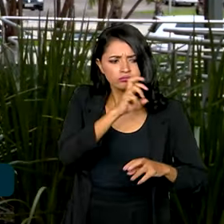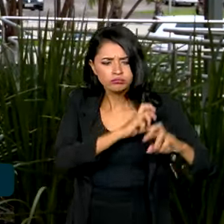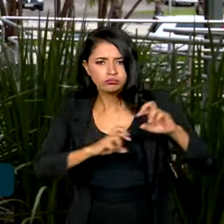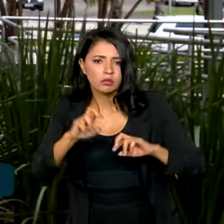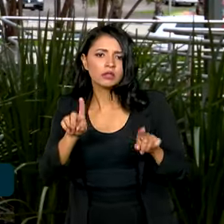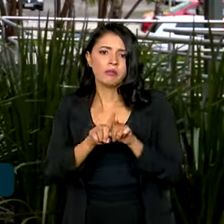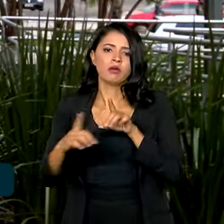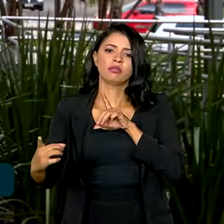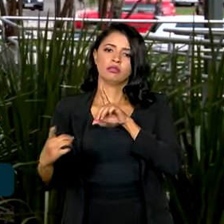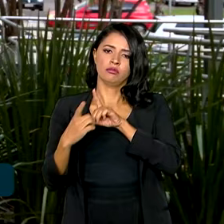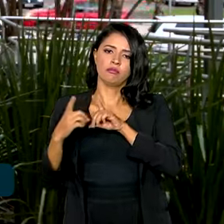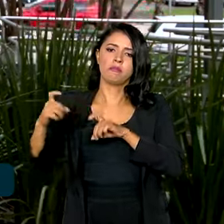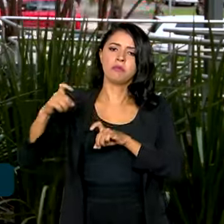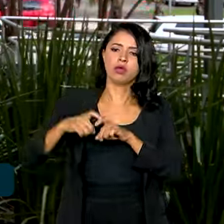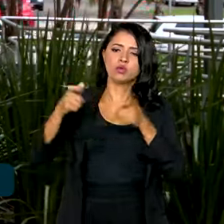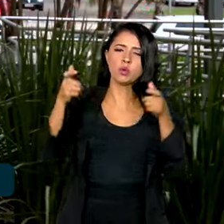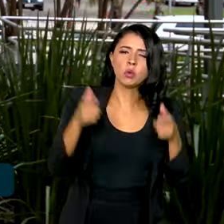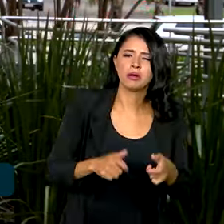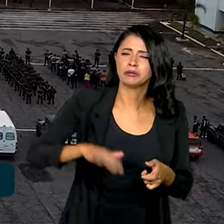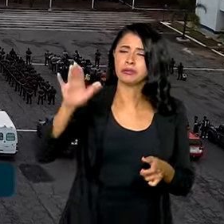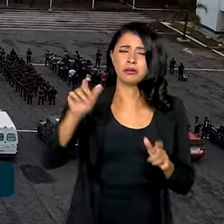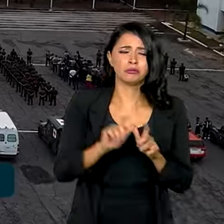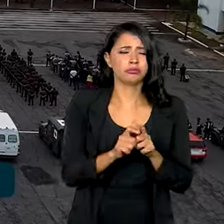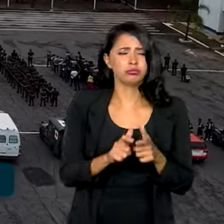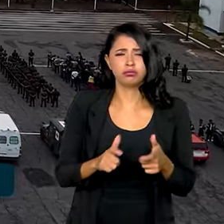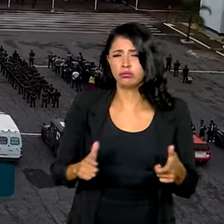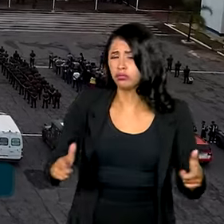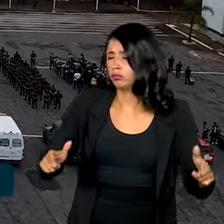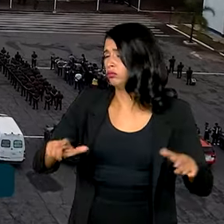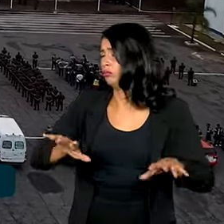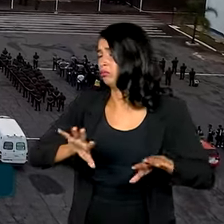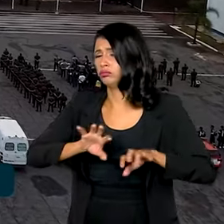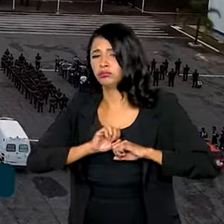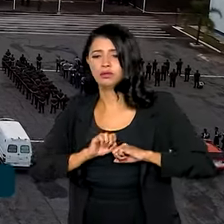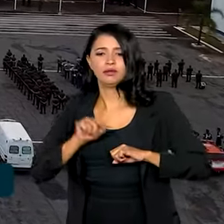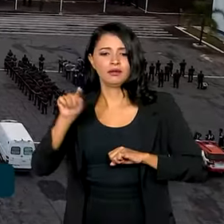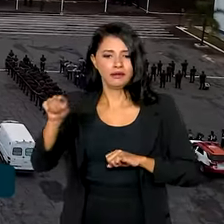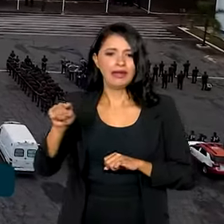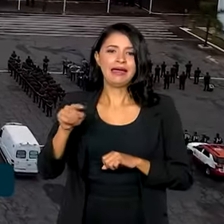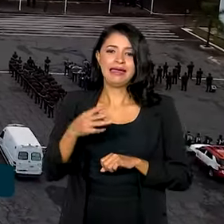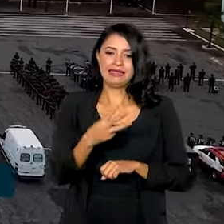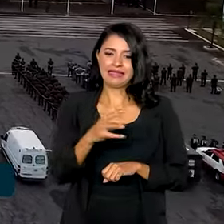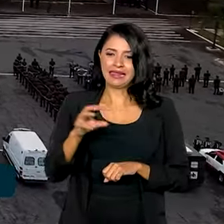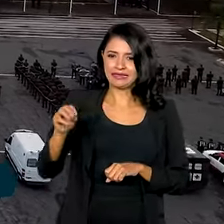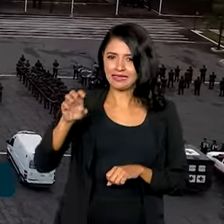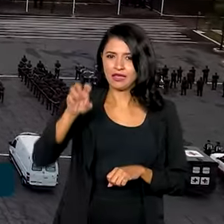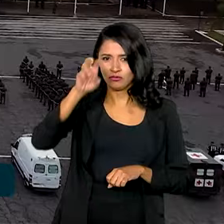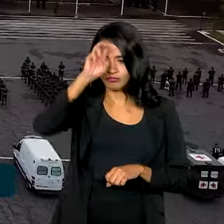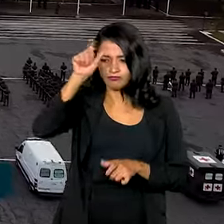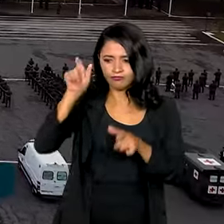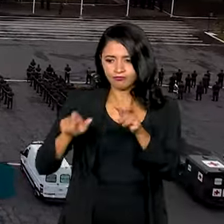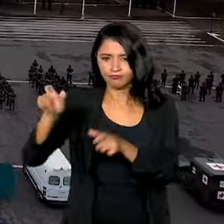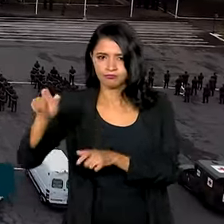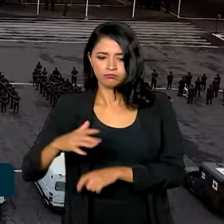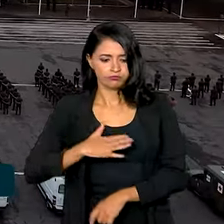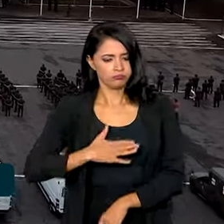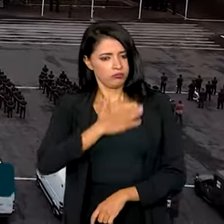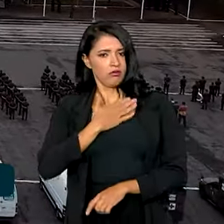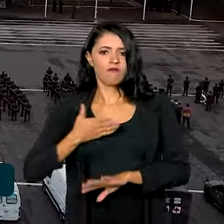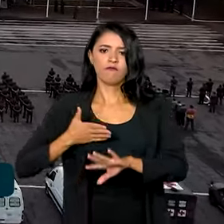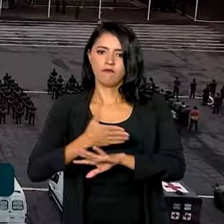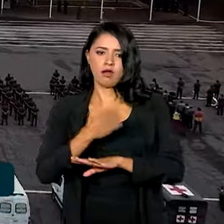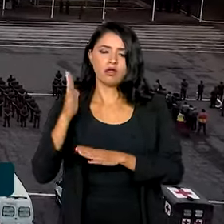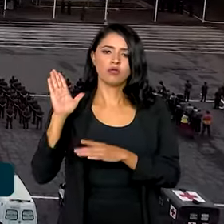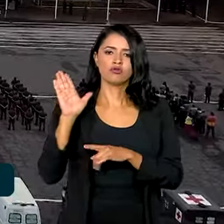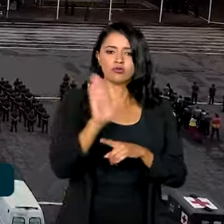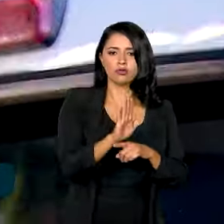médico às regiões mais afetadas pela doença. Um contingente de 300 militares entrará em campo para ajudar no atendimento a